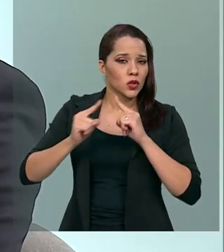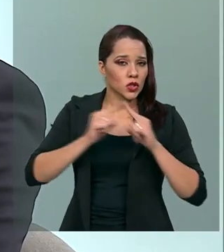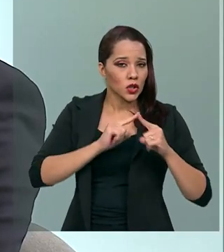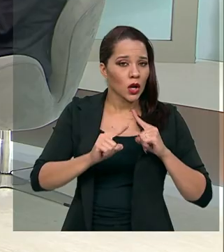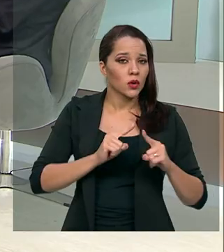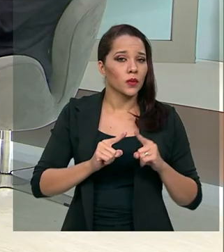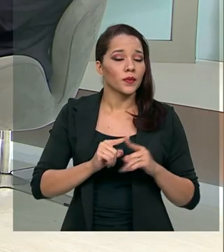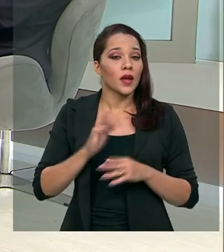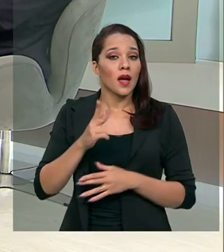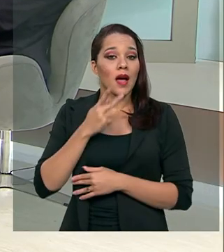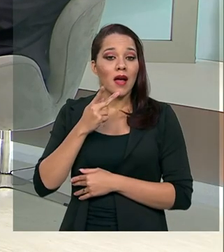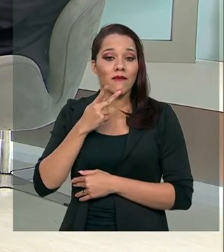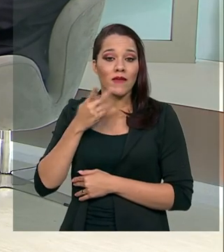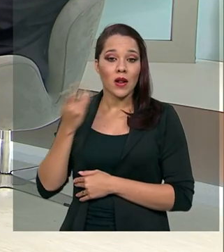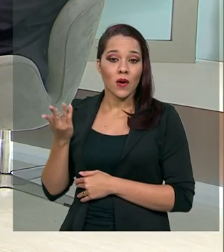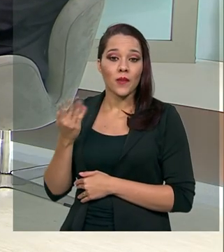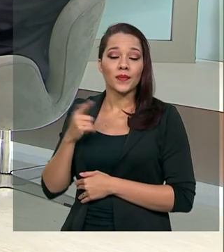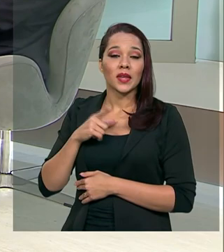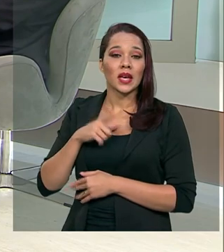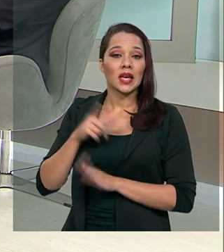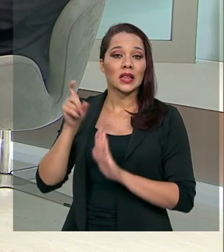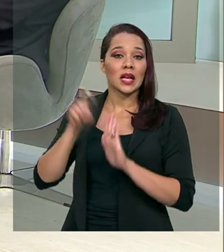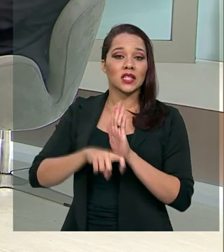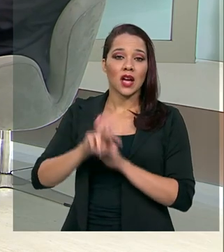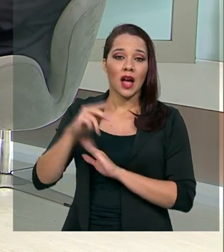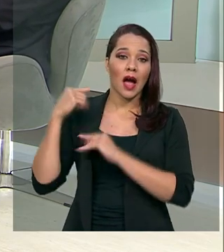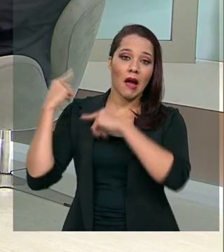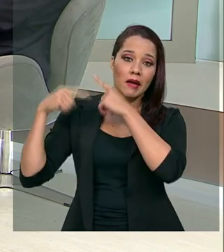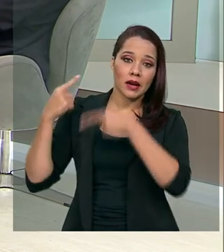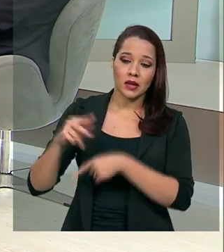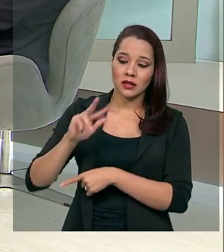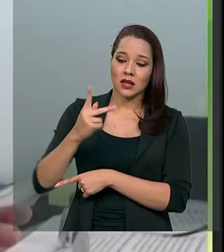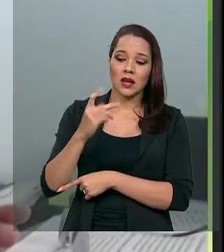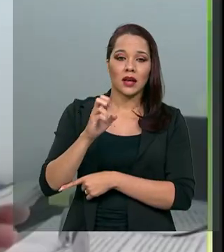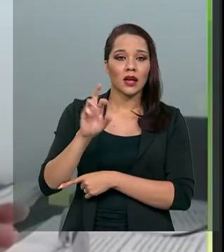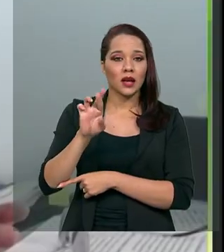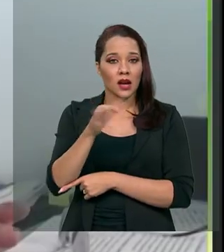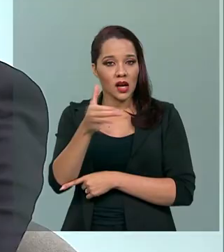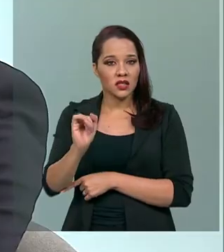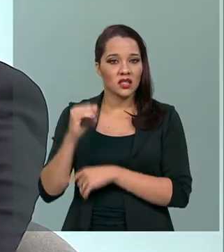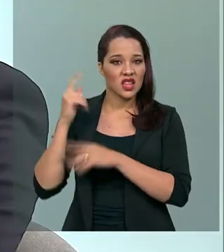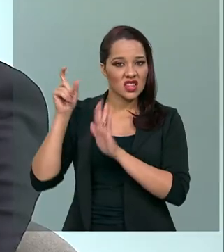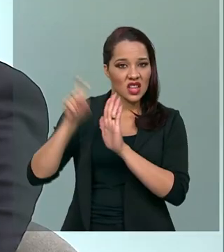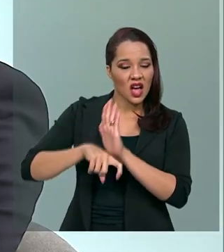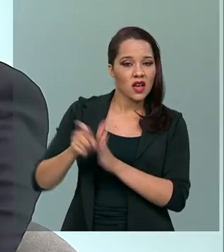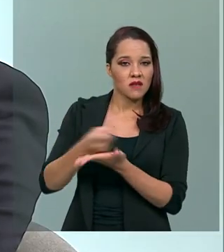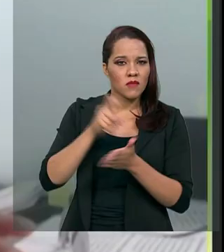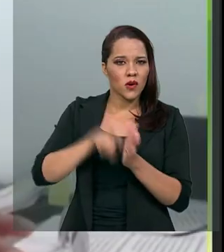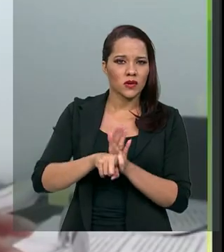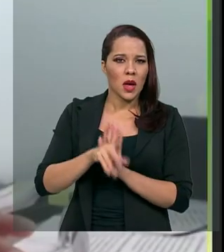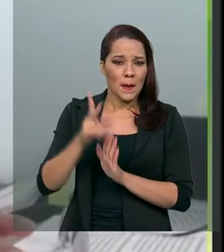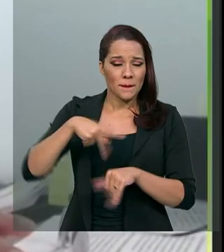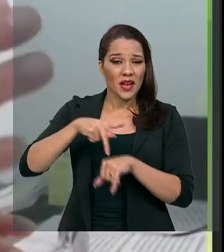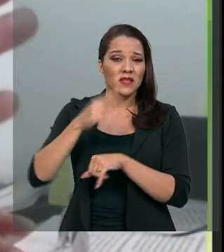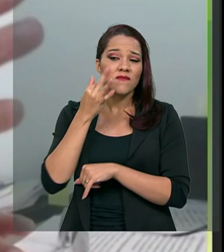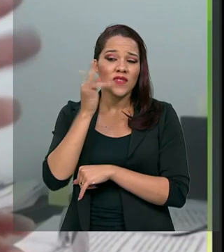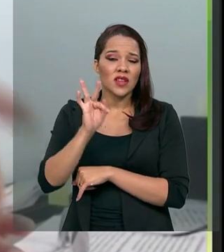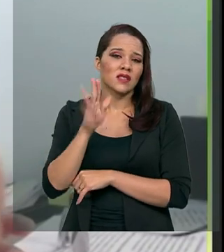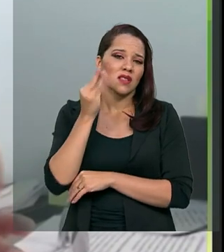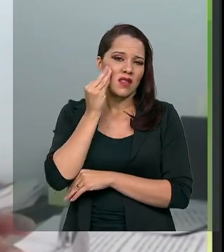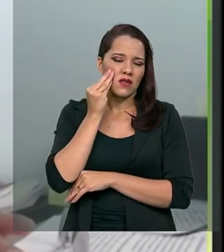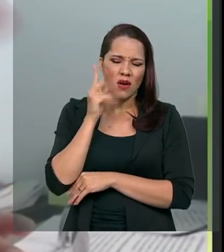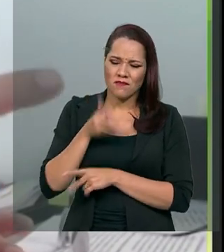o falou em taxar a herança. A França já tentou isso e viu que não deu certo. Porque